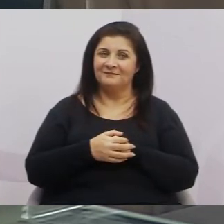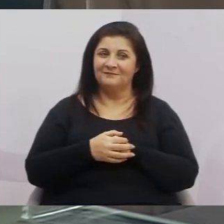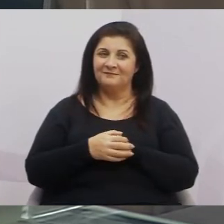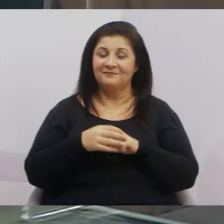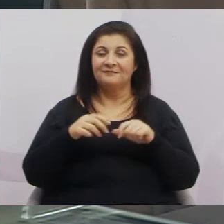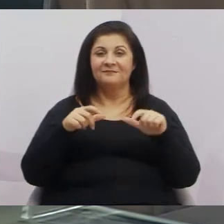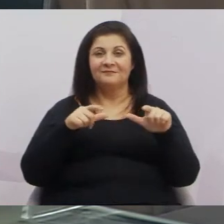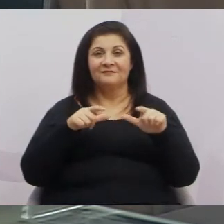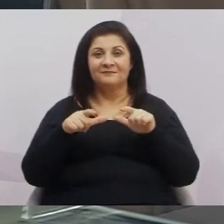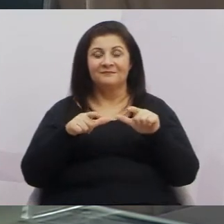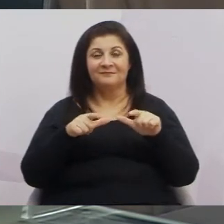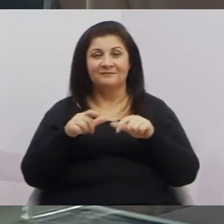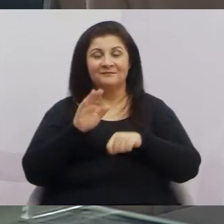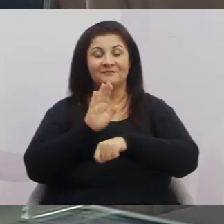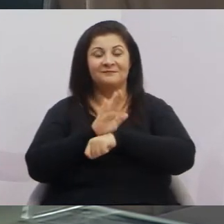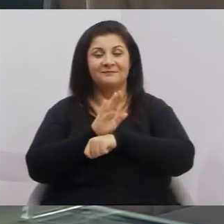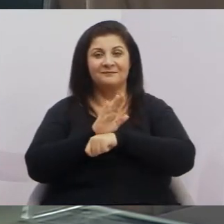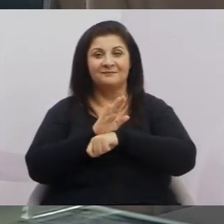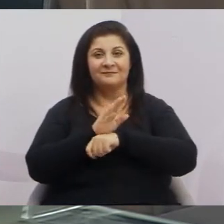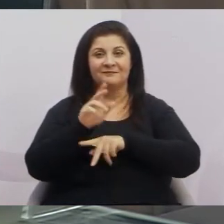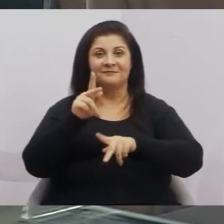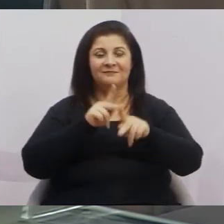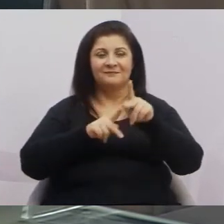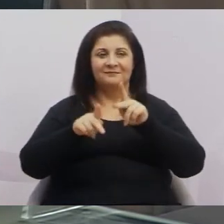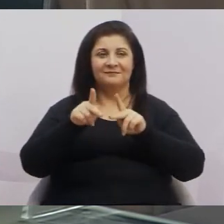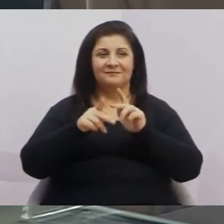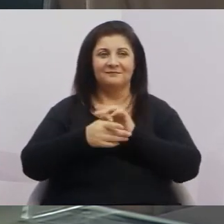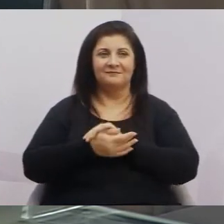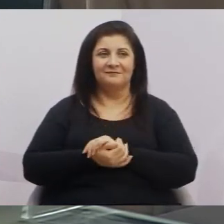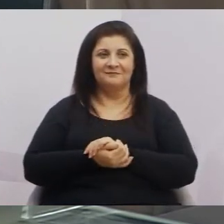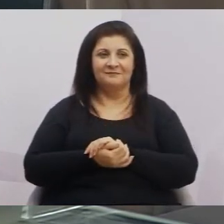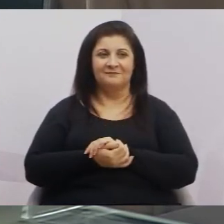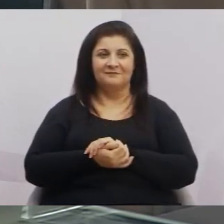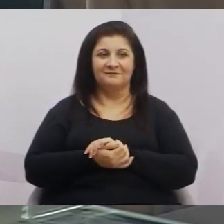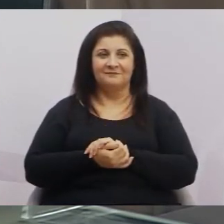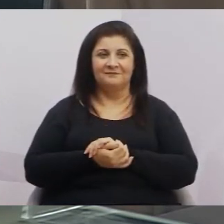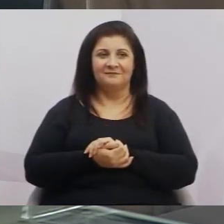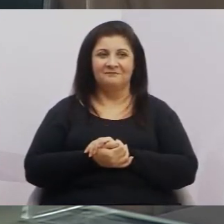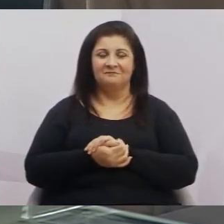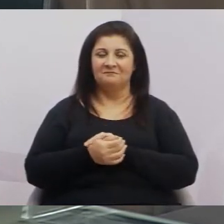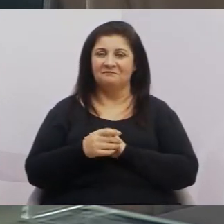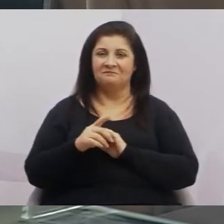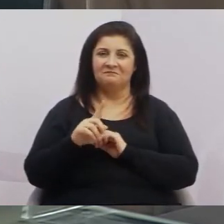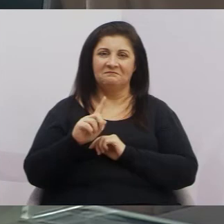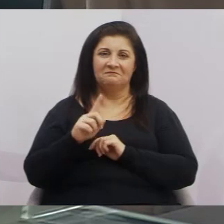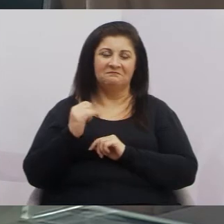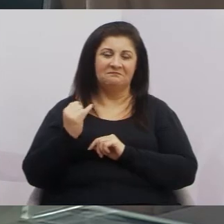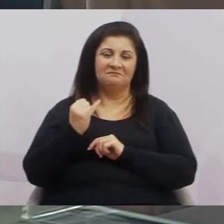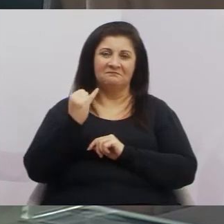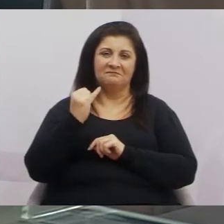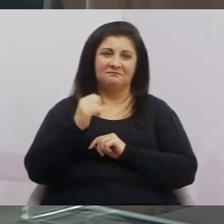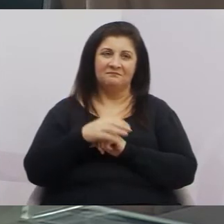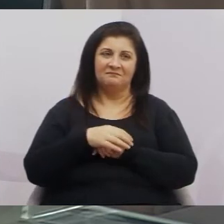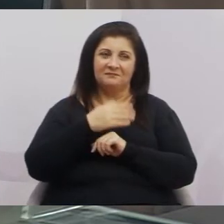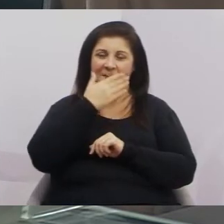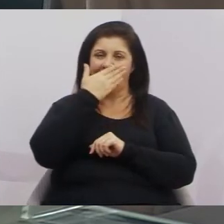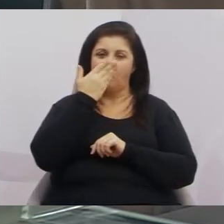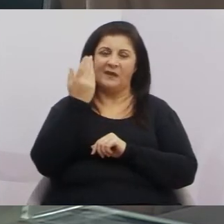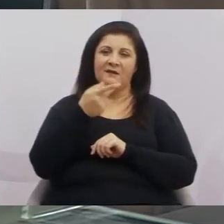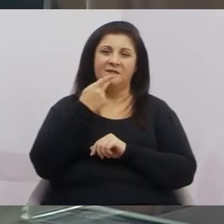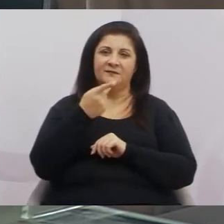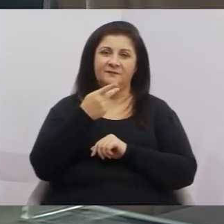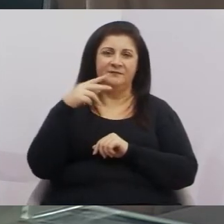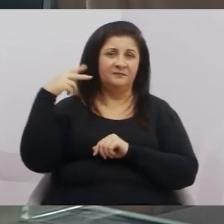trabalhar sim pela população e o que nós estamos fazendo. Não vai fazer diferença nenhuma de falar com o vereador e não está trabalhando